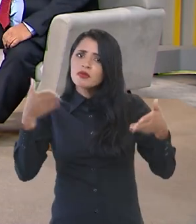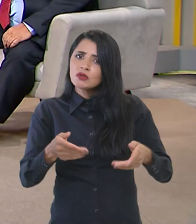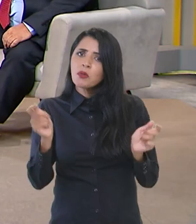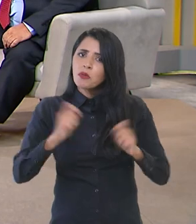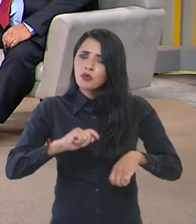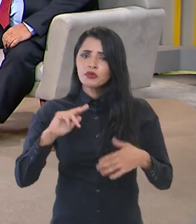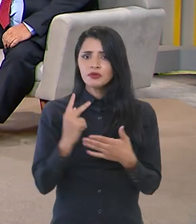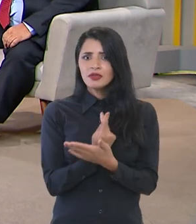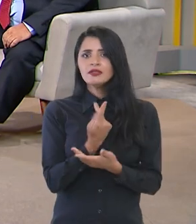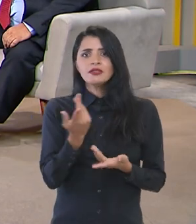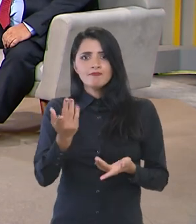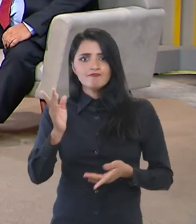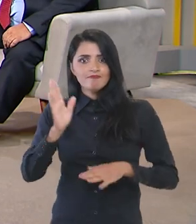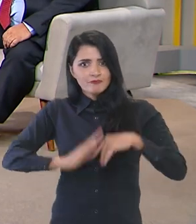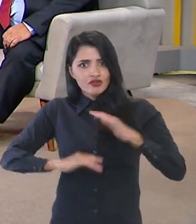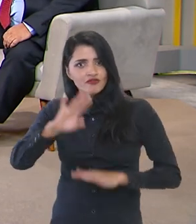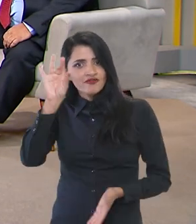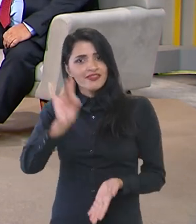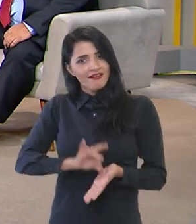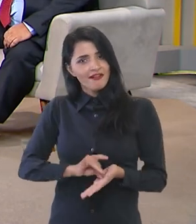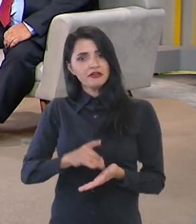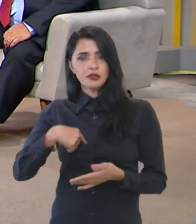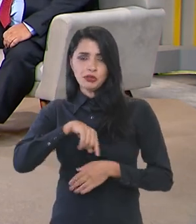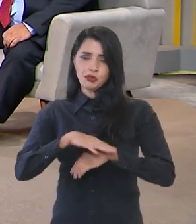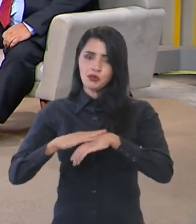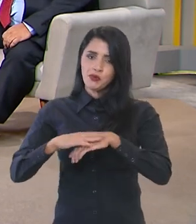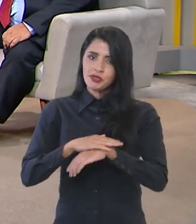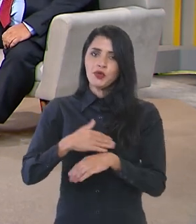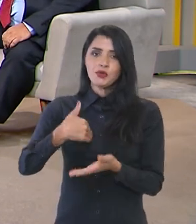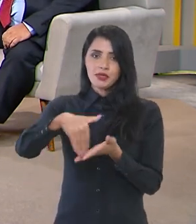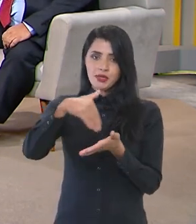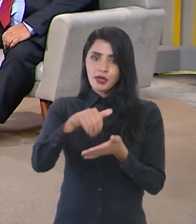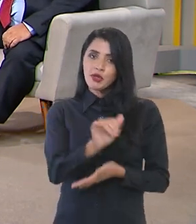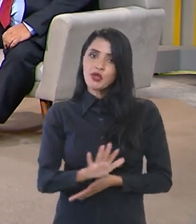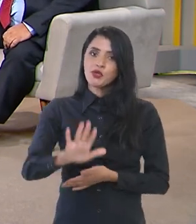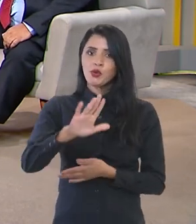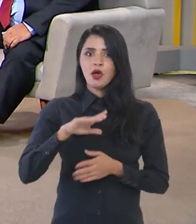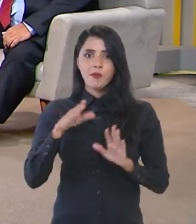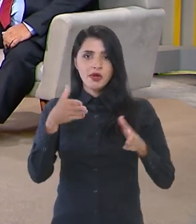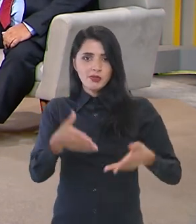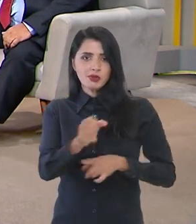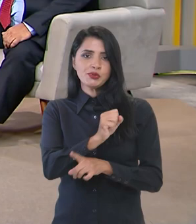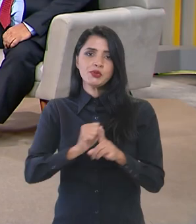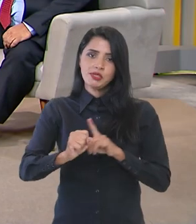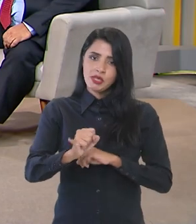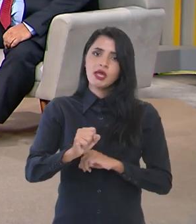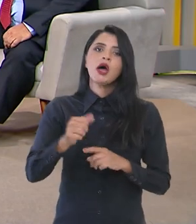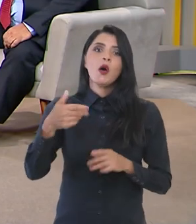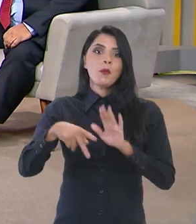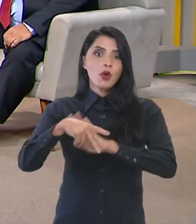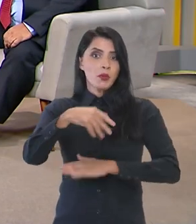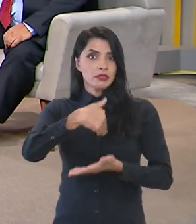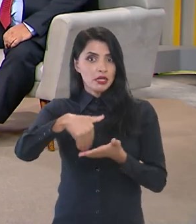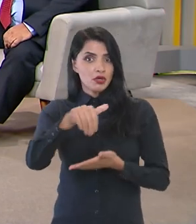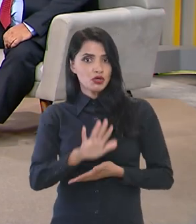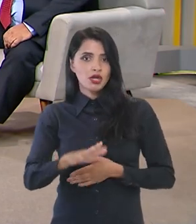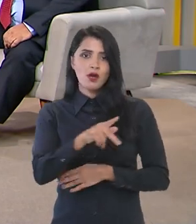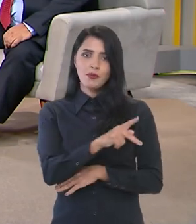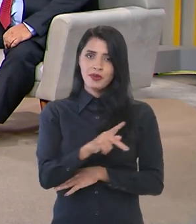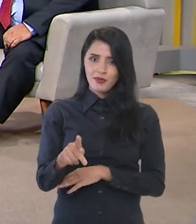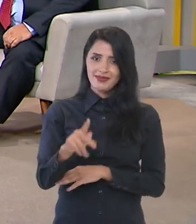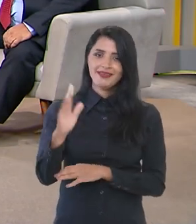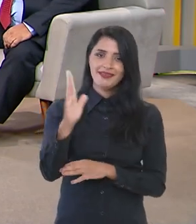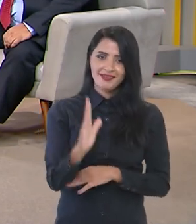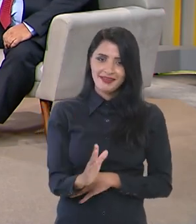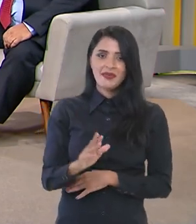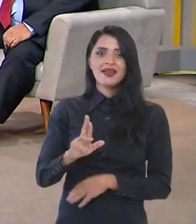participação pode acontecer na prática. Nós estamos conversando com o secretário nacional de participação social da Secretaria-Geral da